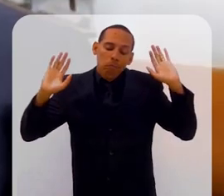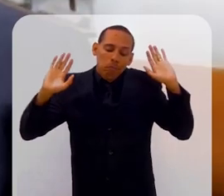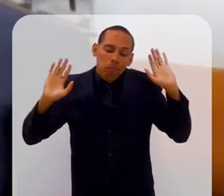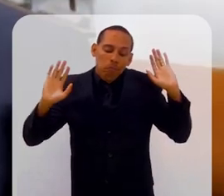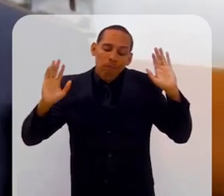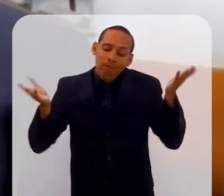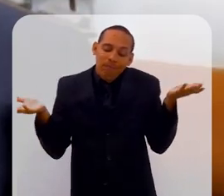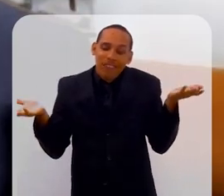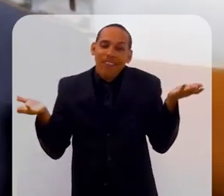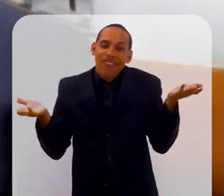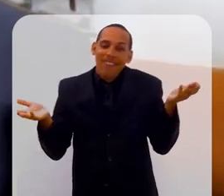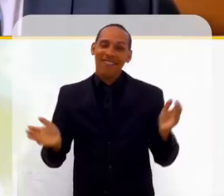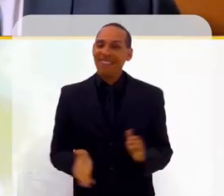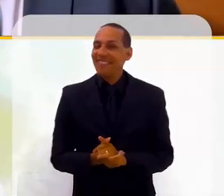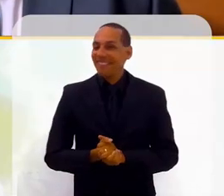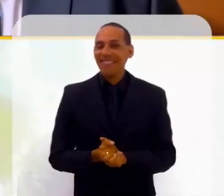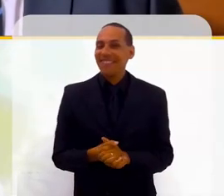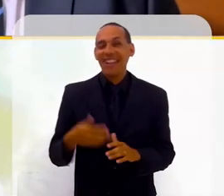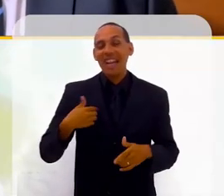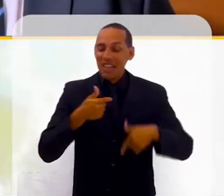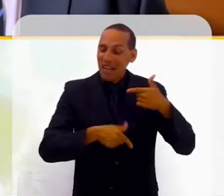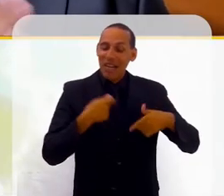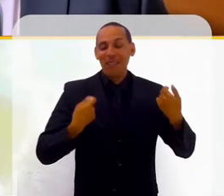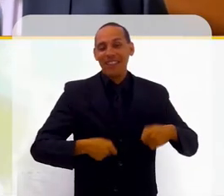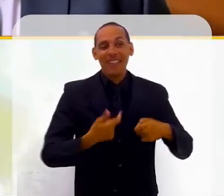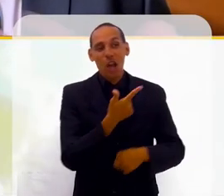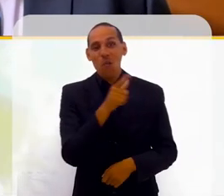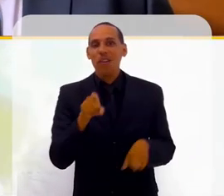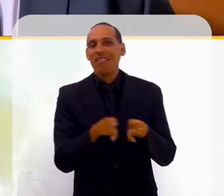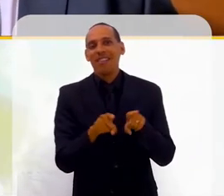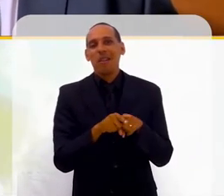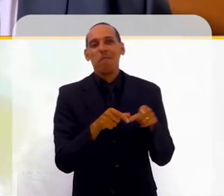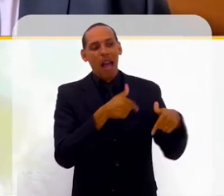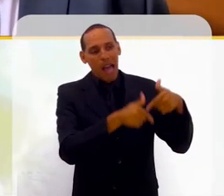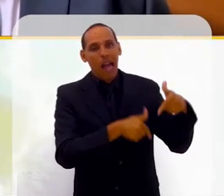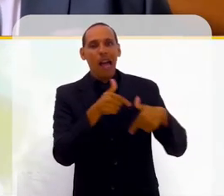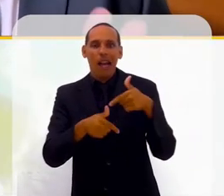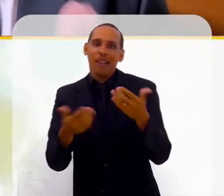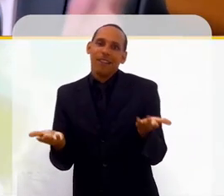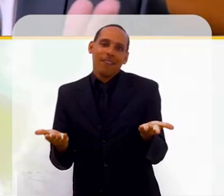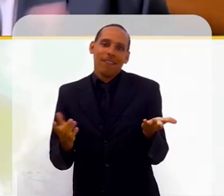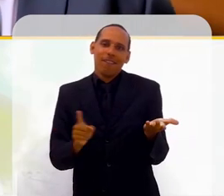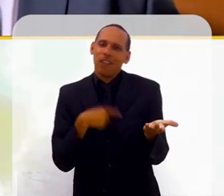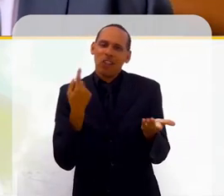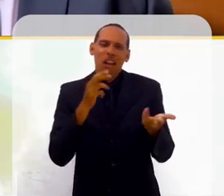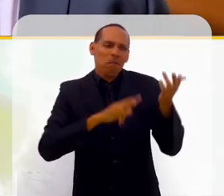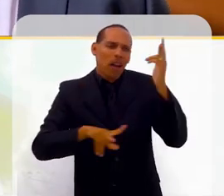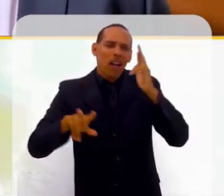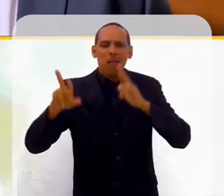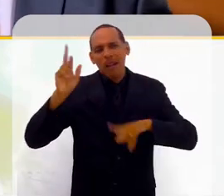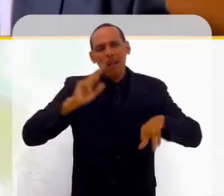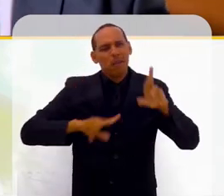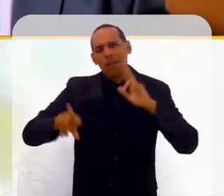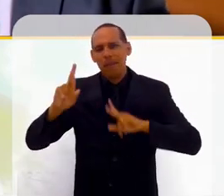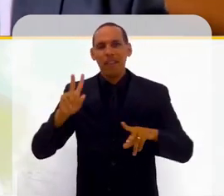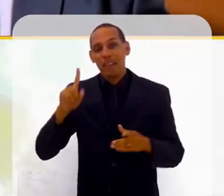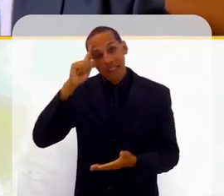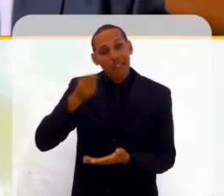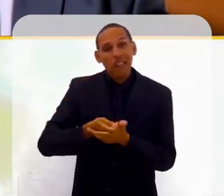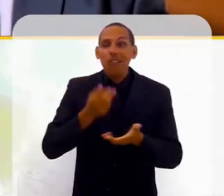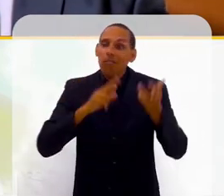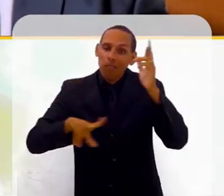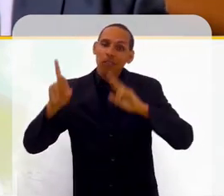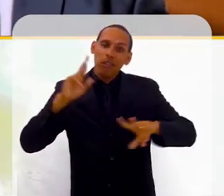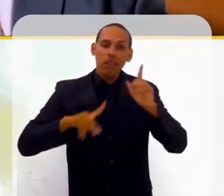E, enfim, eu precisava trabalhar e outras pessoas trabalhavam também. Então, as pessoas são diferentes, as pessoas tomam